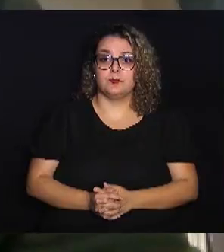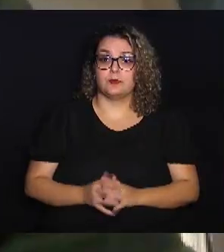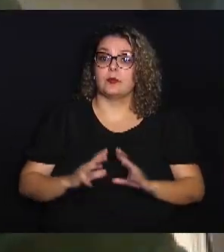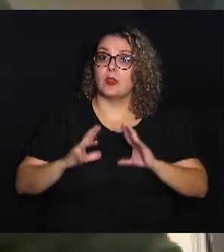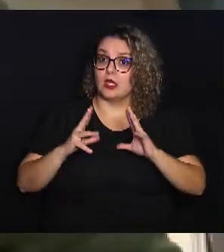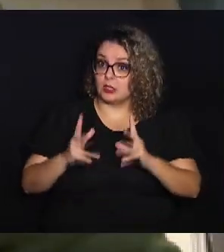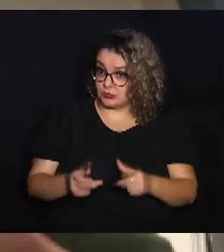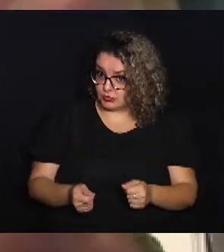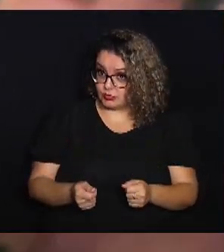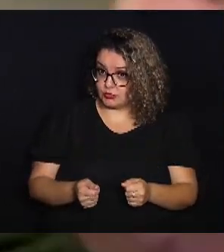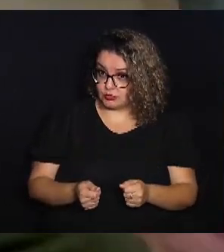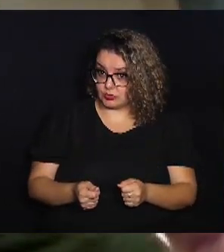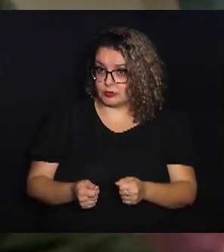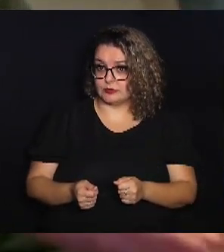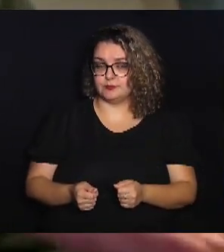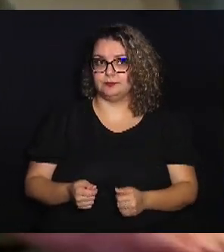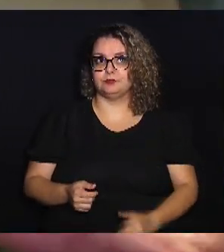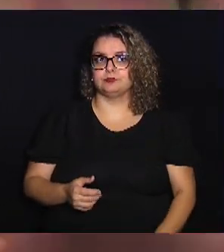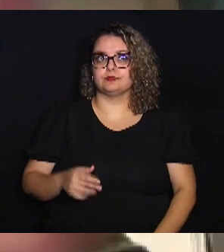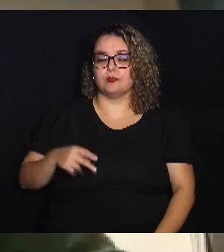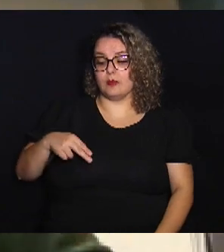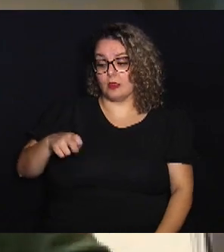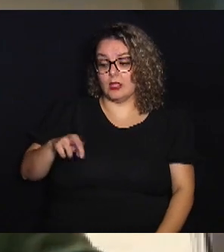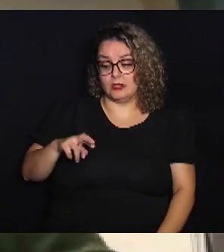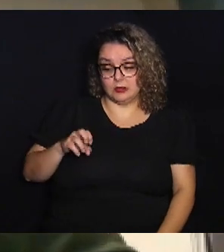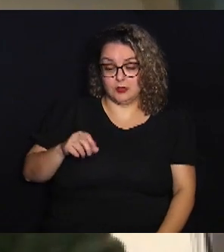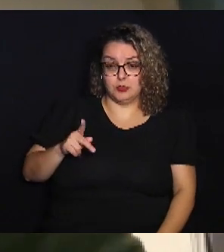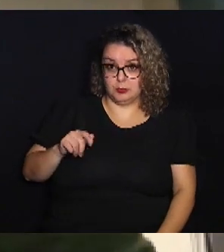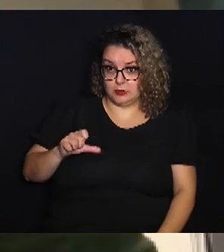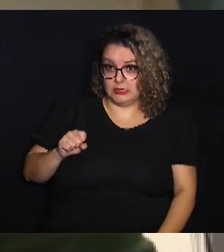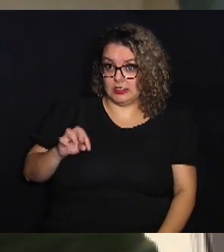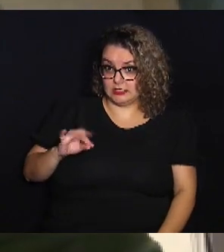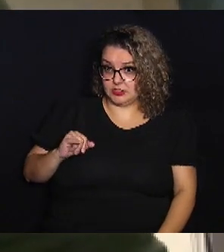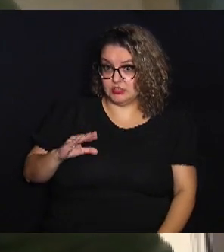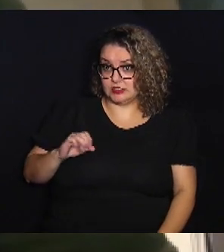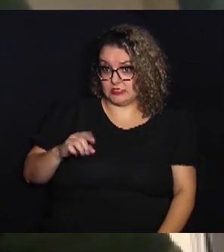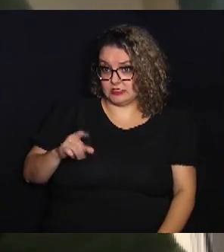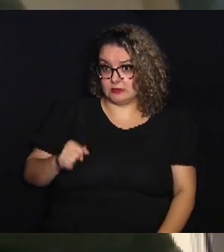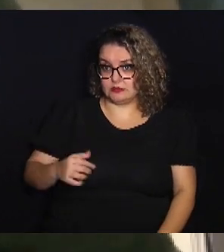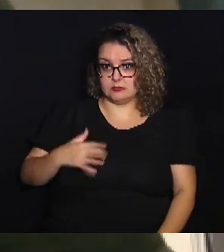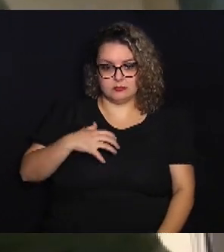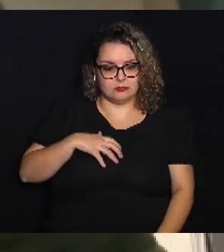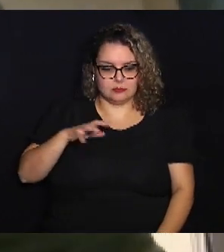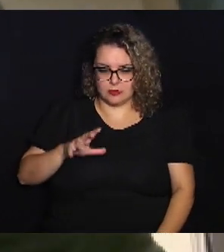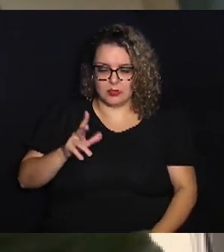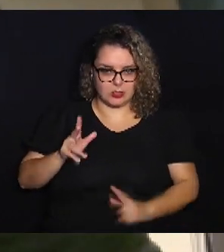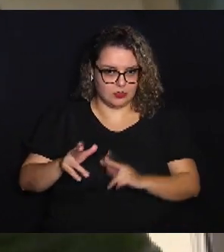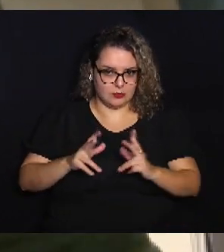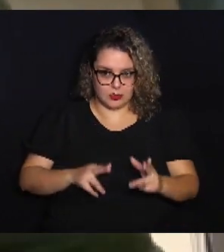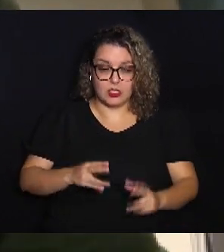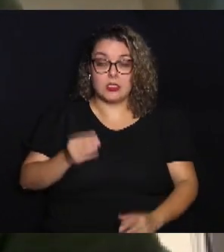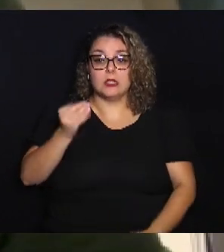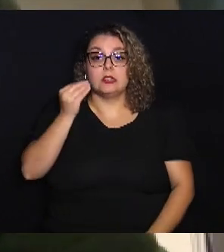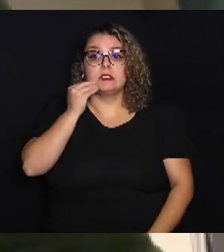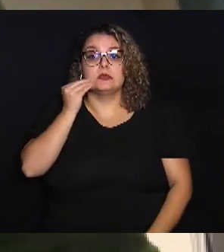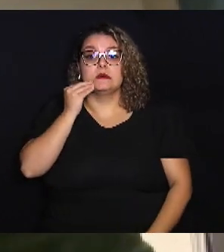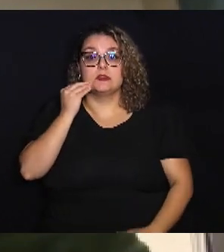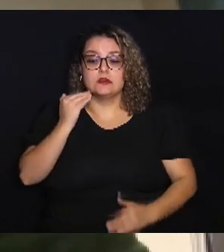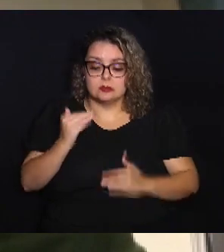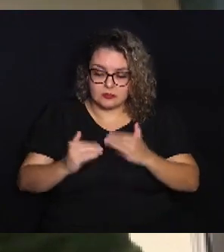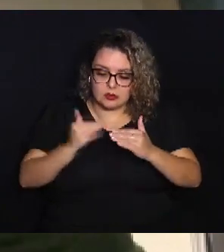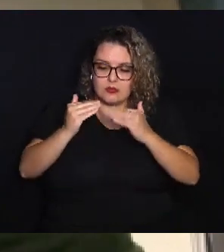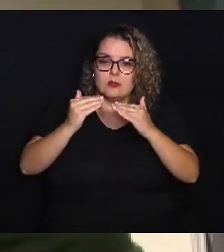Toda a neuroplasticidade, ela funciona do mesmo jeito, tentando